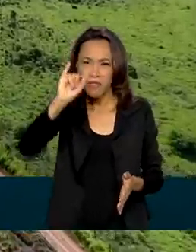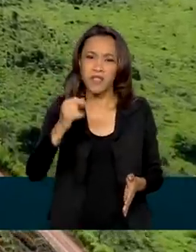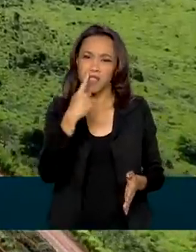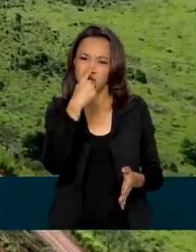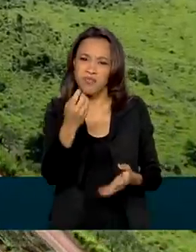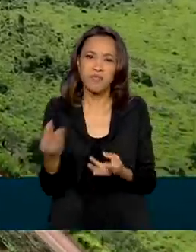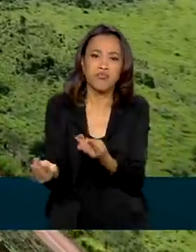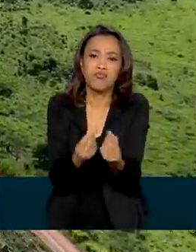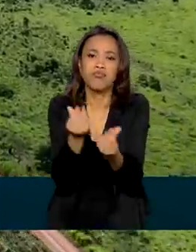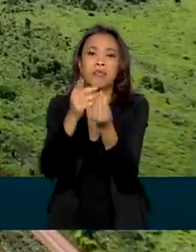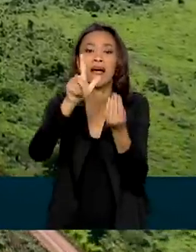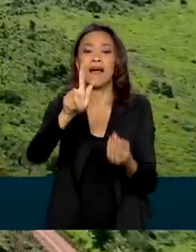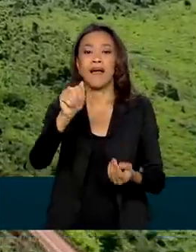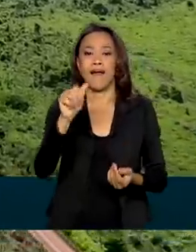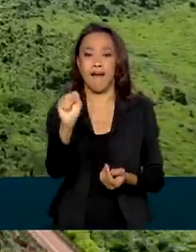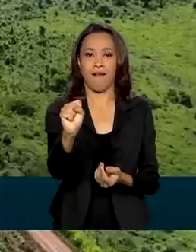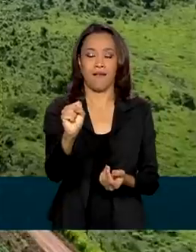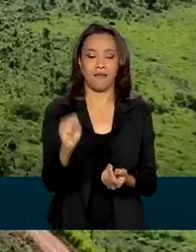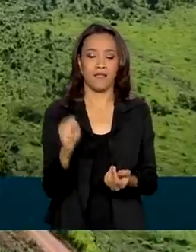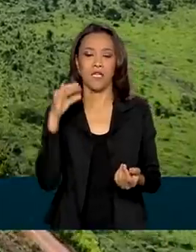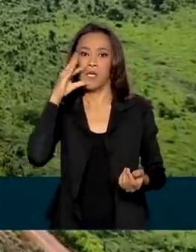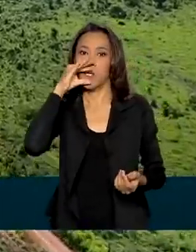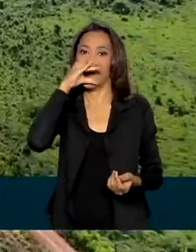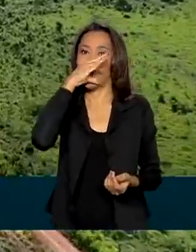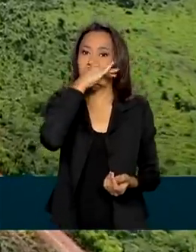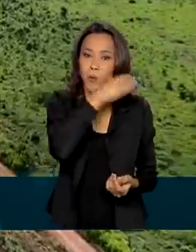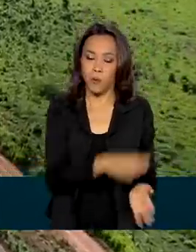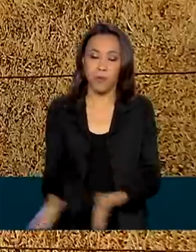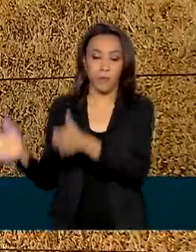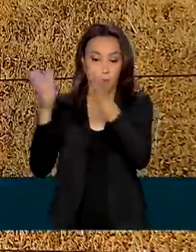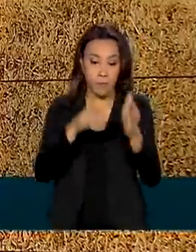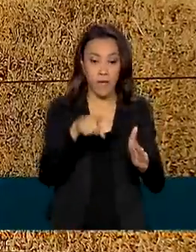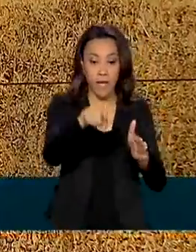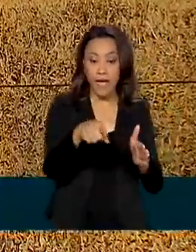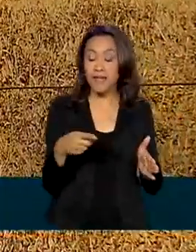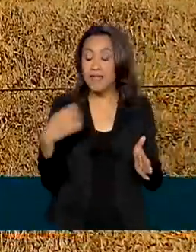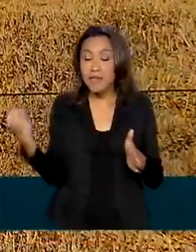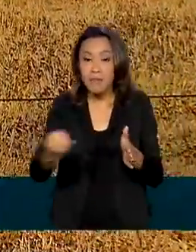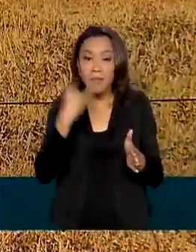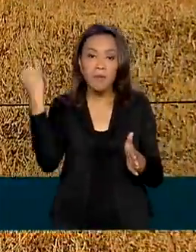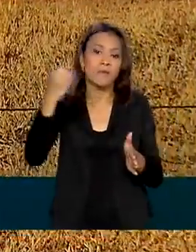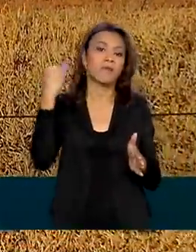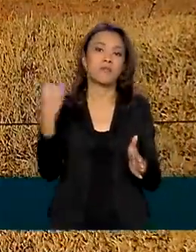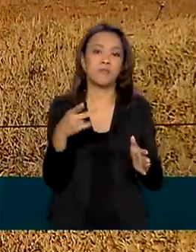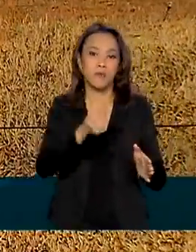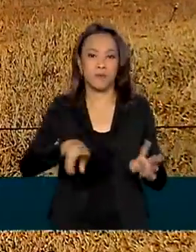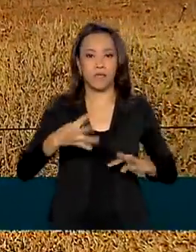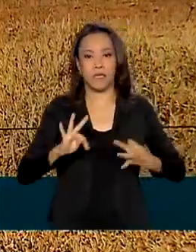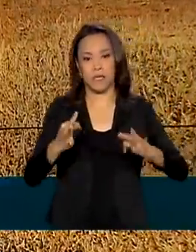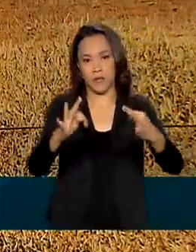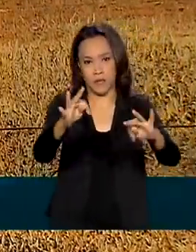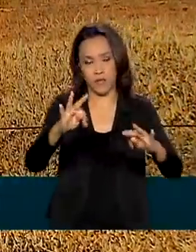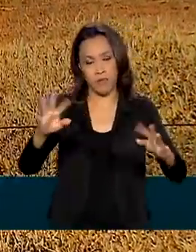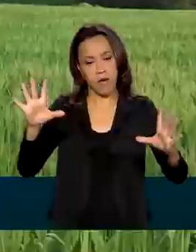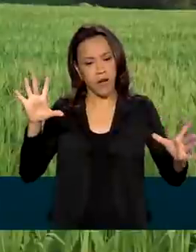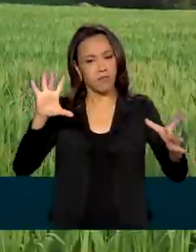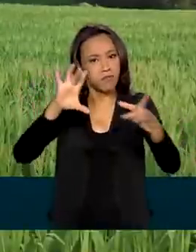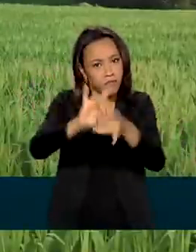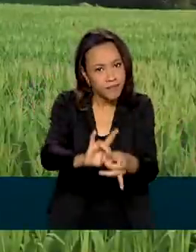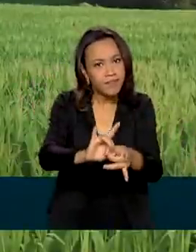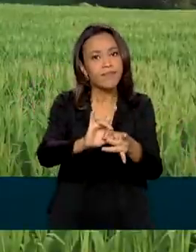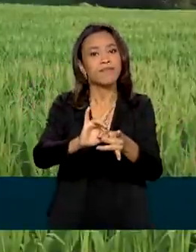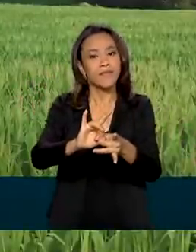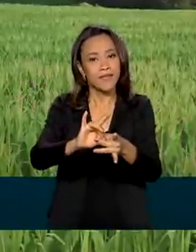Inovações tecnológicas consideradas imprescindíveis para adequar a agropecuária à realidade global